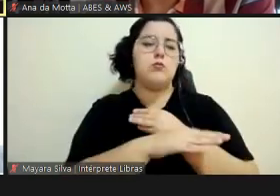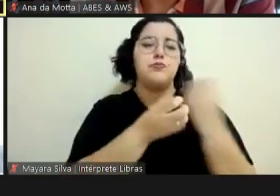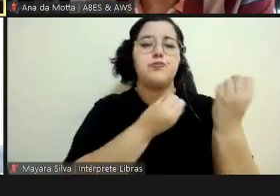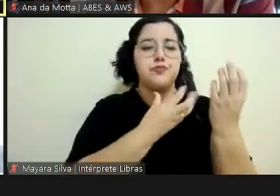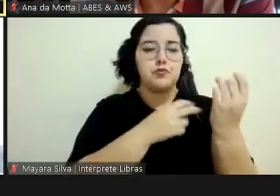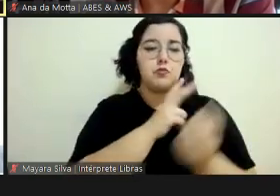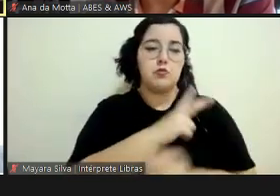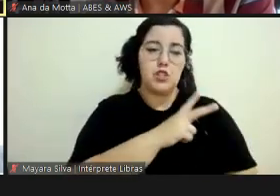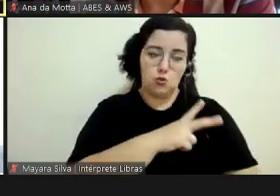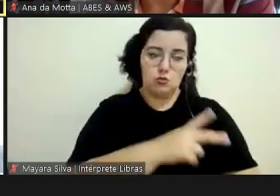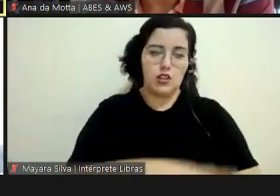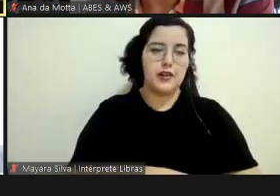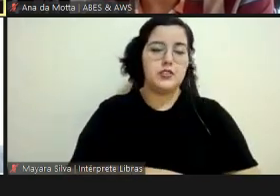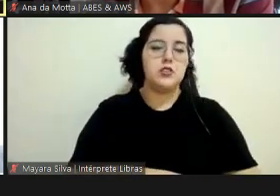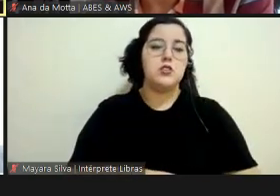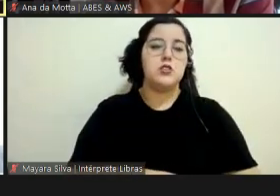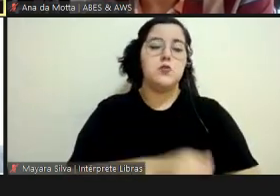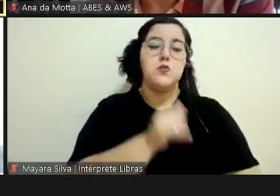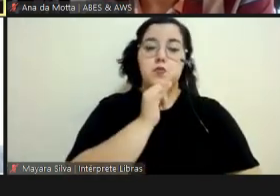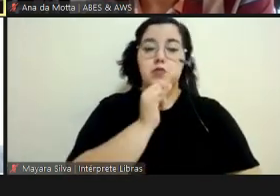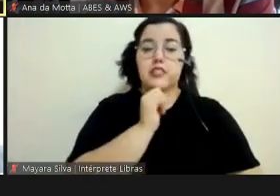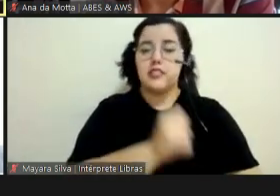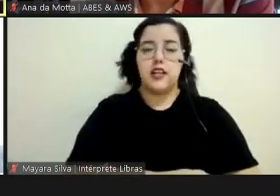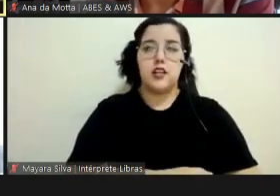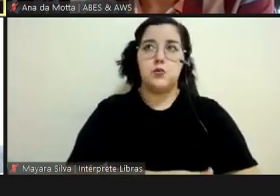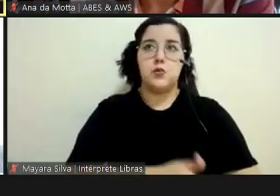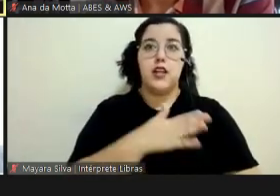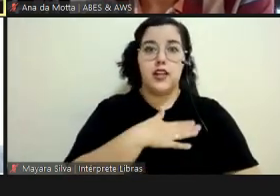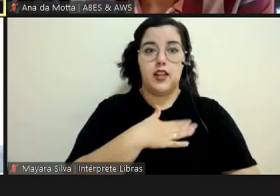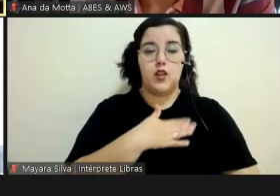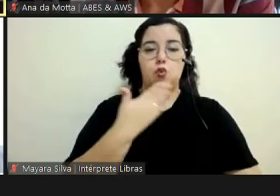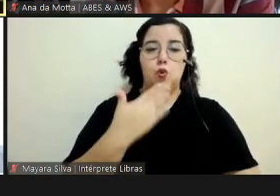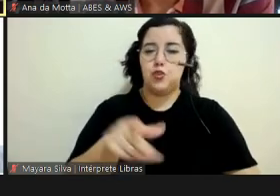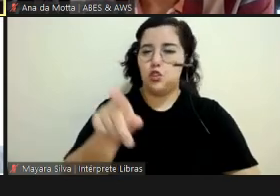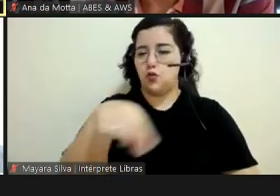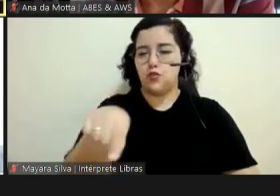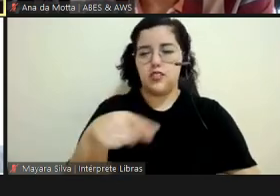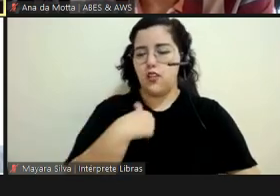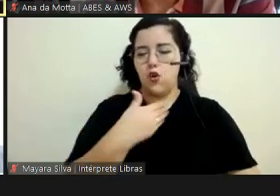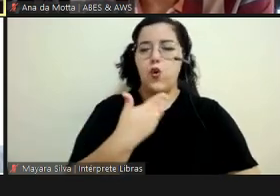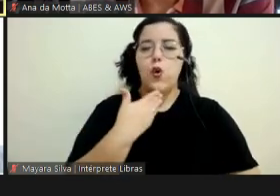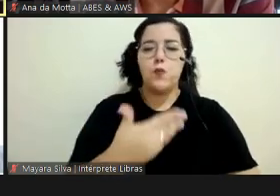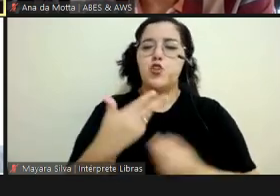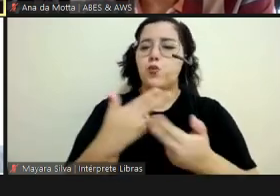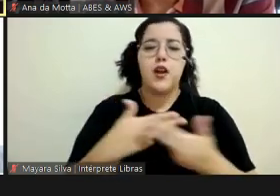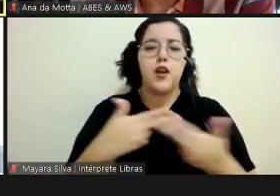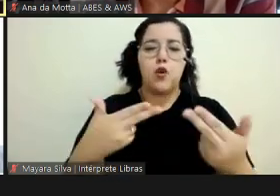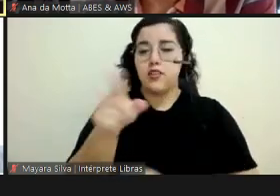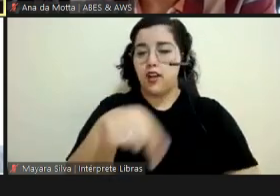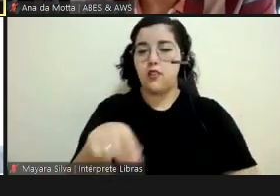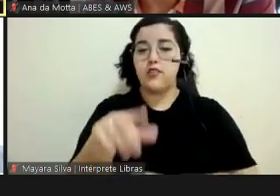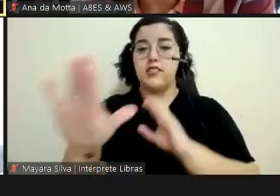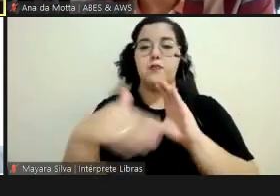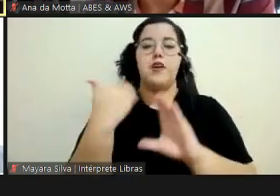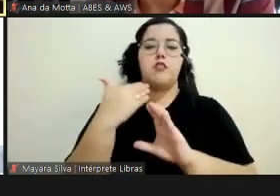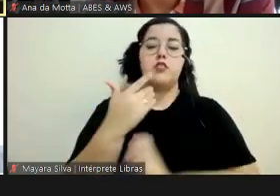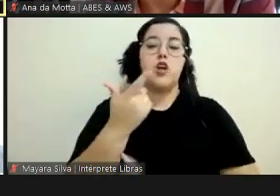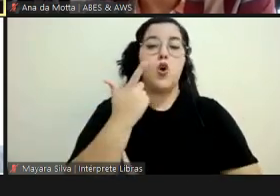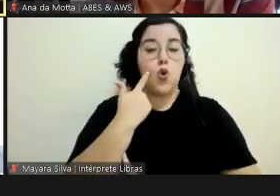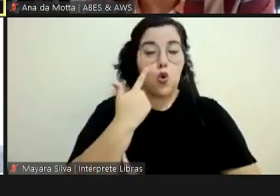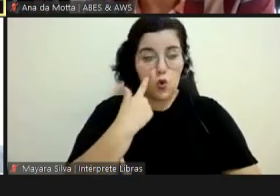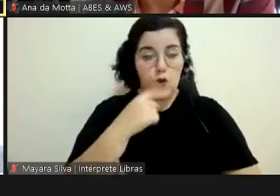foram envolvidas. Então, se, por exemplo, ah, eu peço para vocês alguma coisa, e vocês falam, vocês já mandam para a gente falando assim, olha,